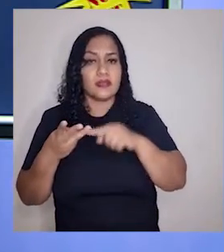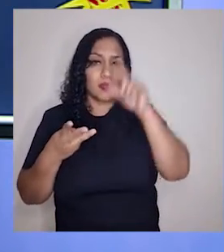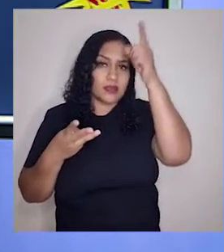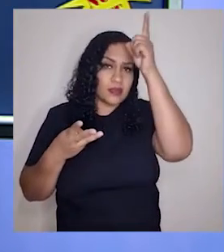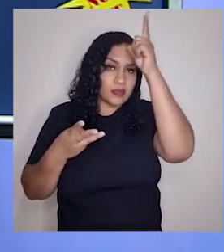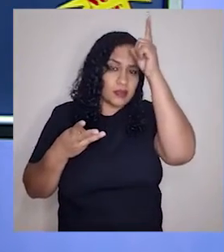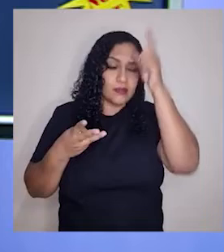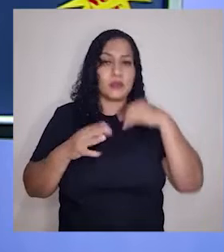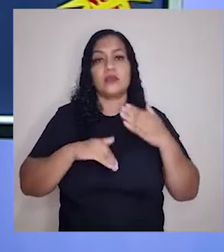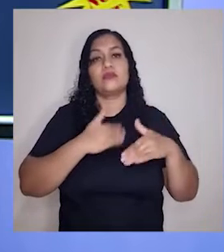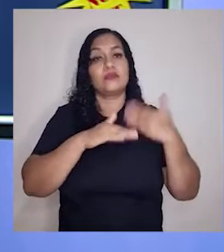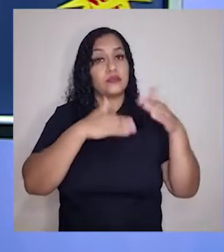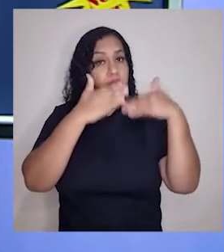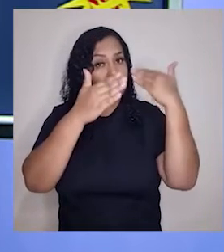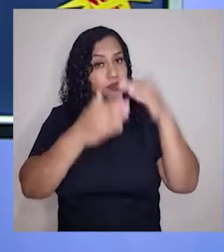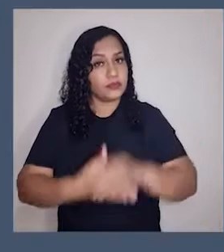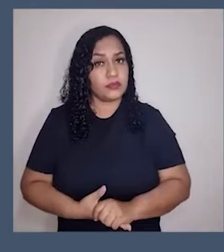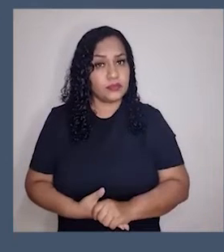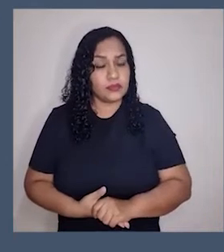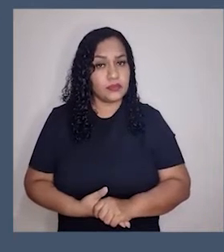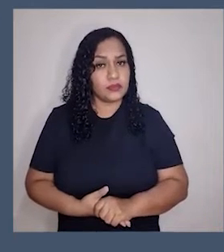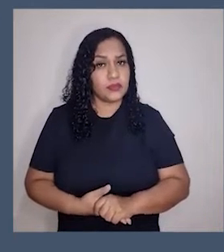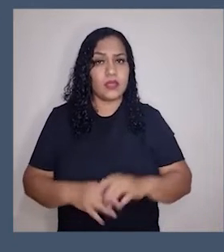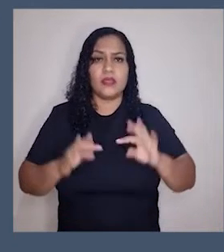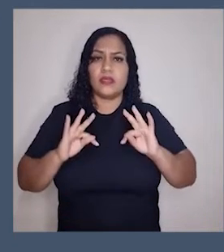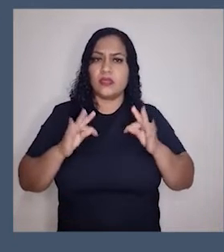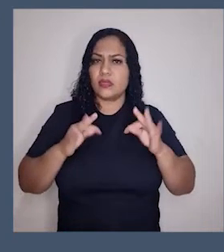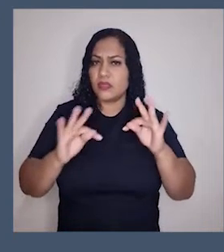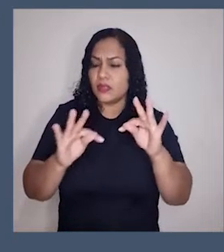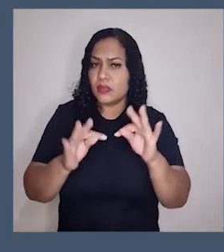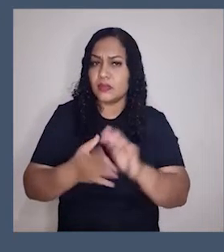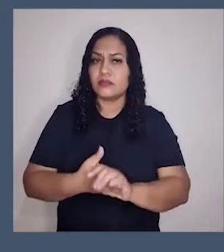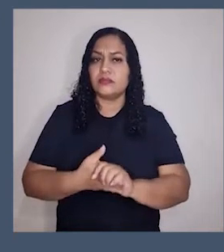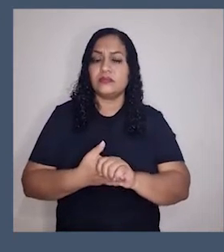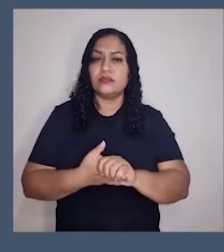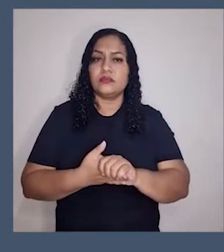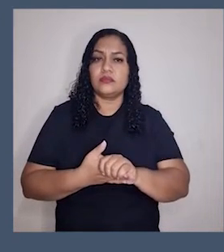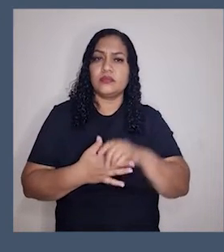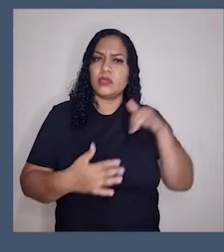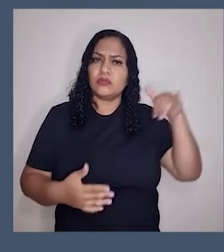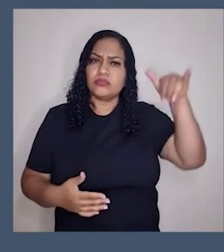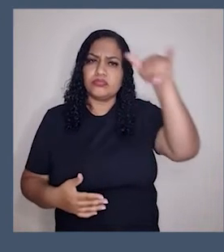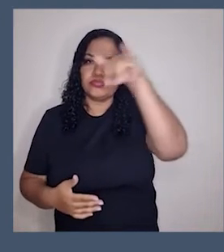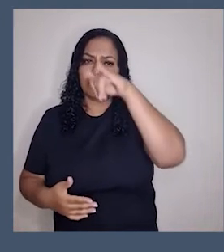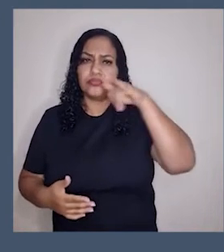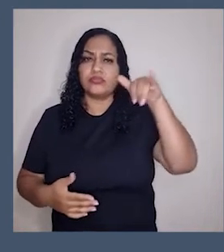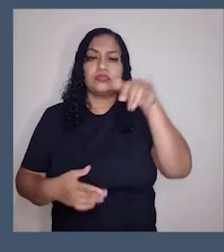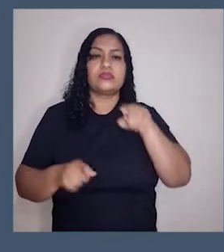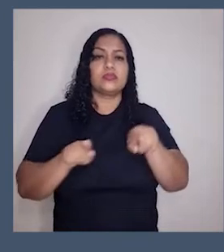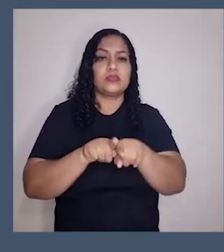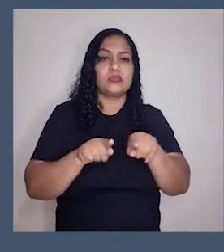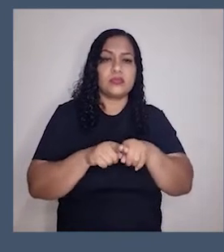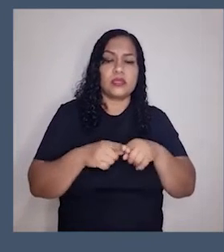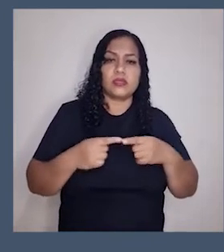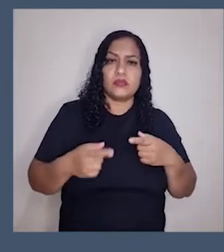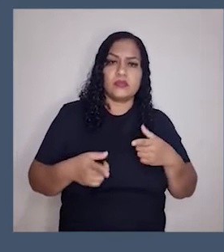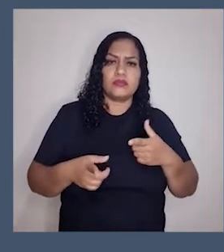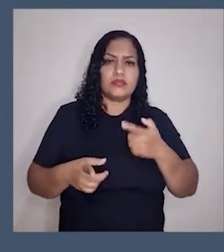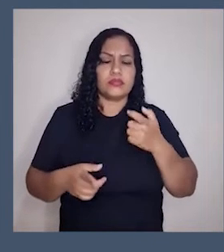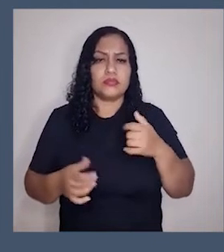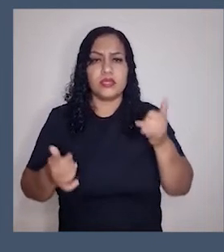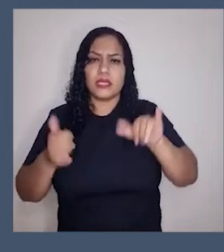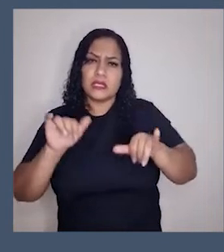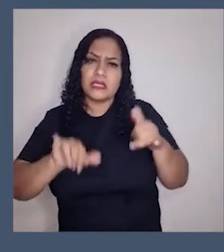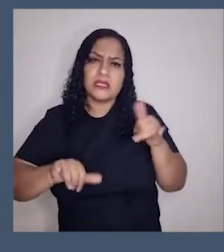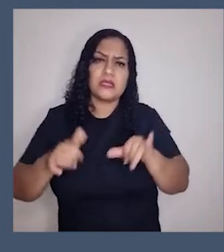Inglaterra, Alemanha, são países que produzem pessoal. Altas tecnologias, aeroespacial, tecnologia bélica,